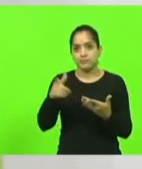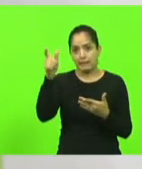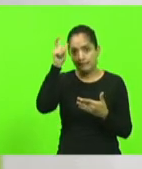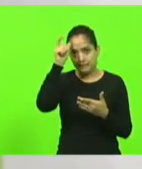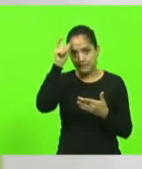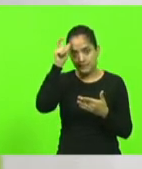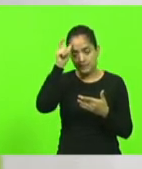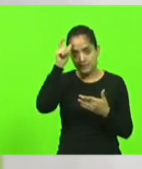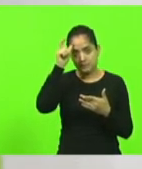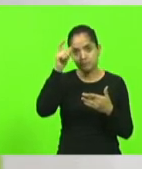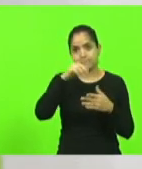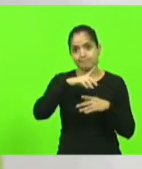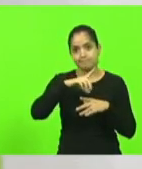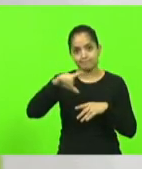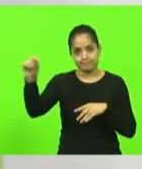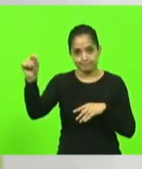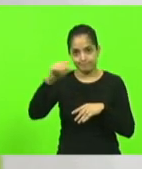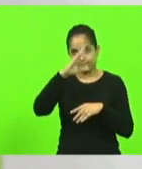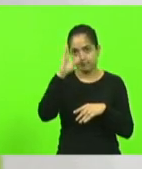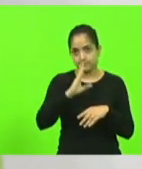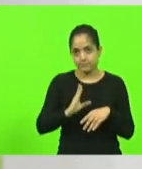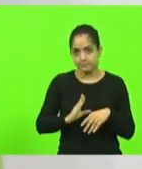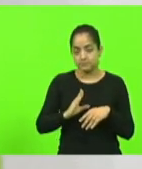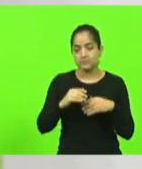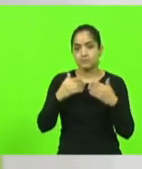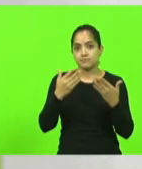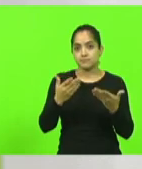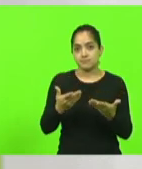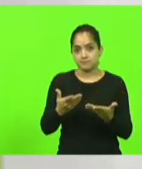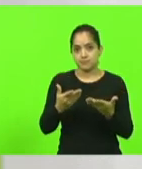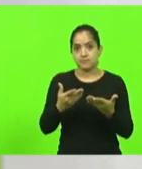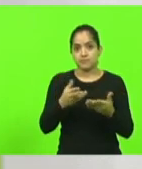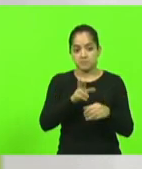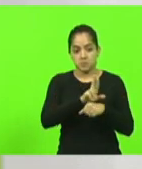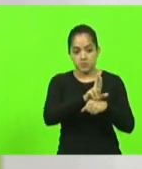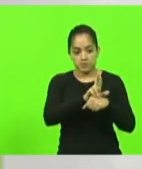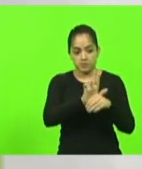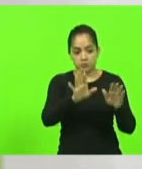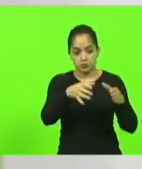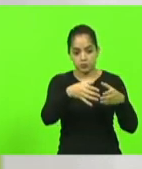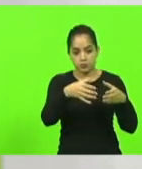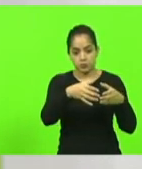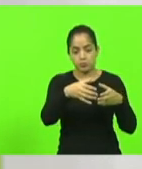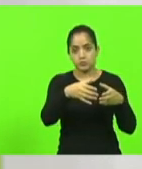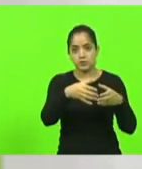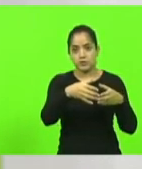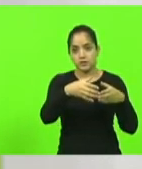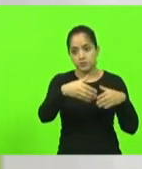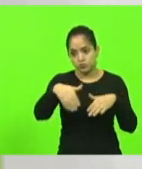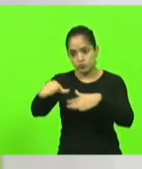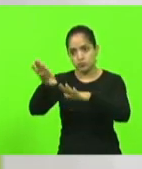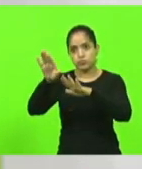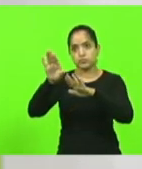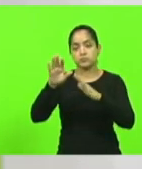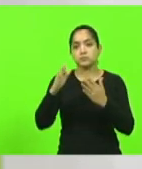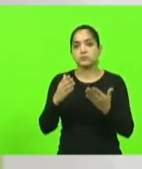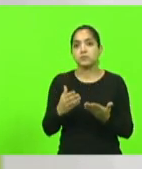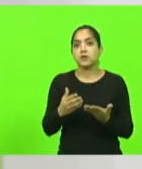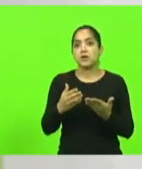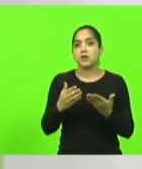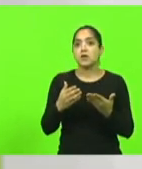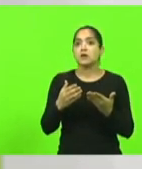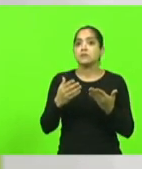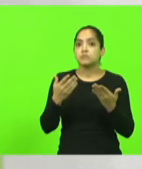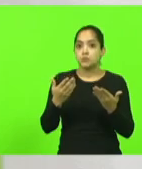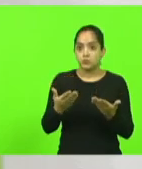embora do Brasil e leve consigo os seus representantes aqui nesse país. Por isso que vai ter